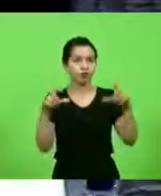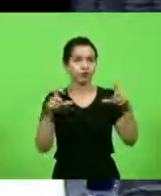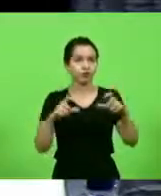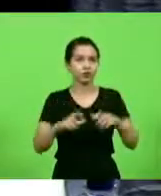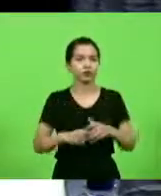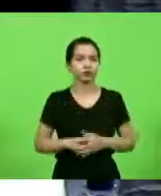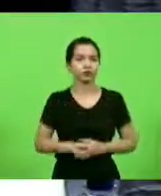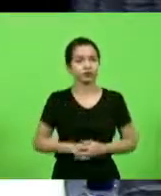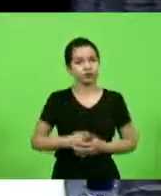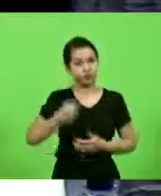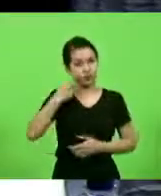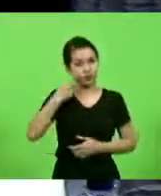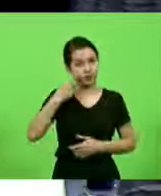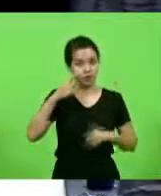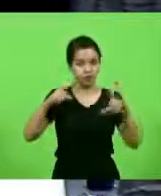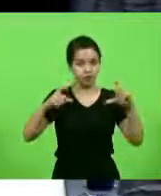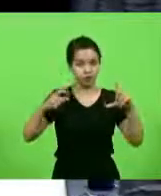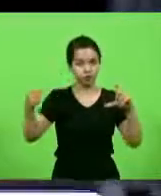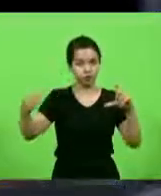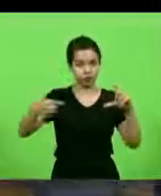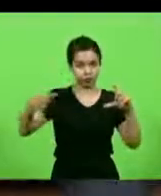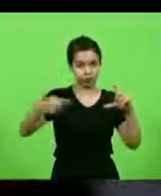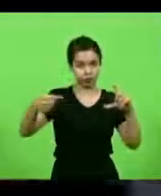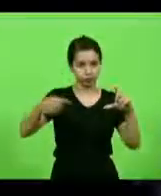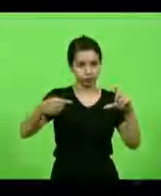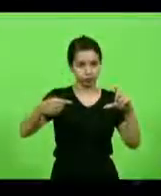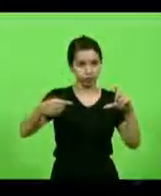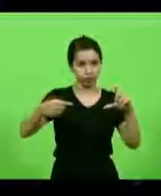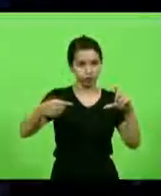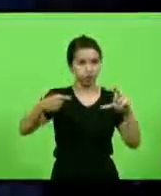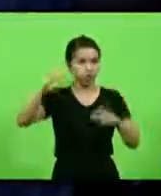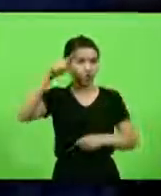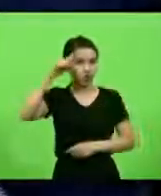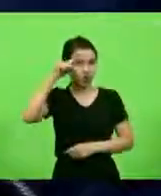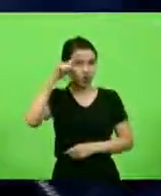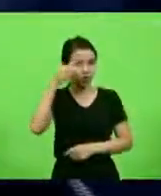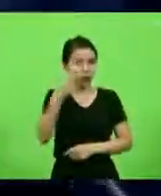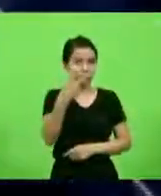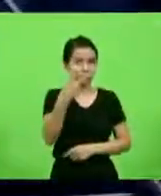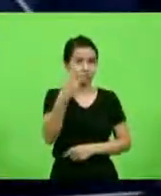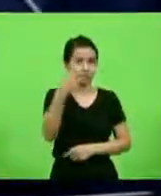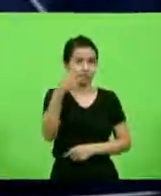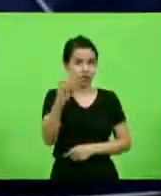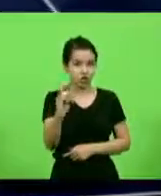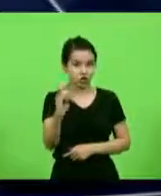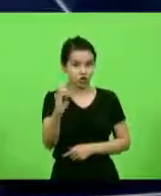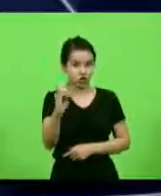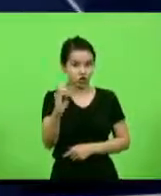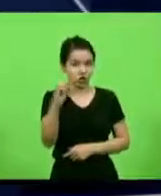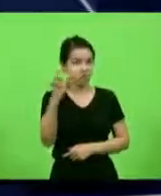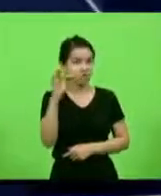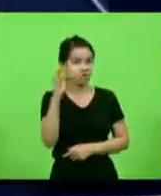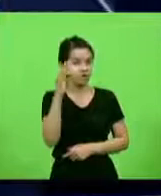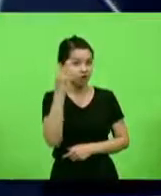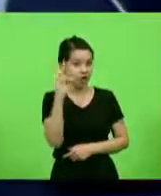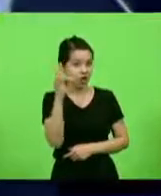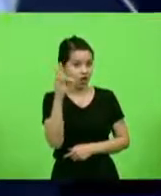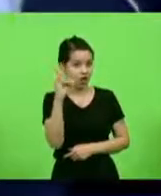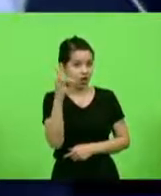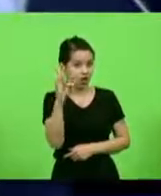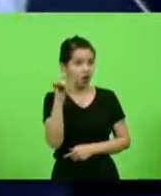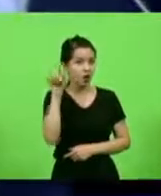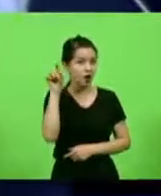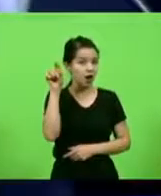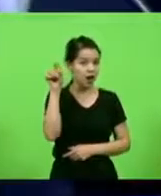tem outra foto aqui, que é essa foto aqui do dia 20 de fevereiro. 20 de fevereiro, lá na